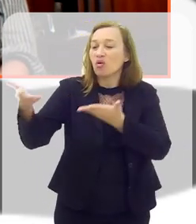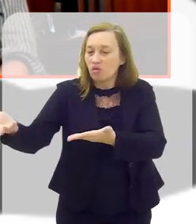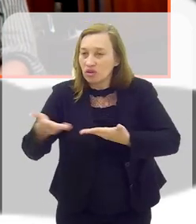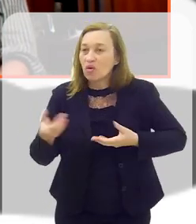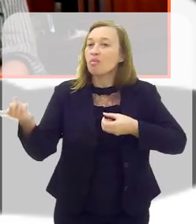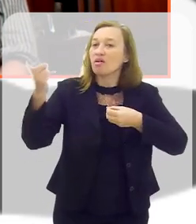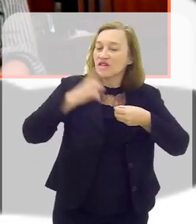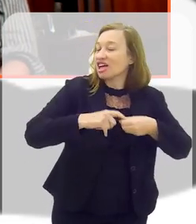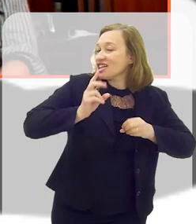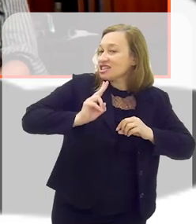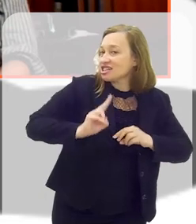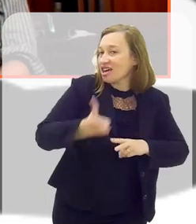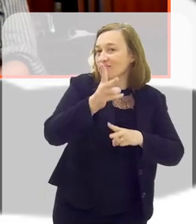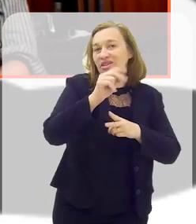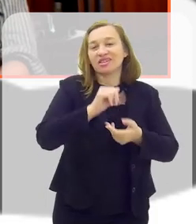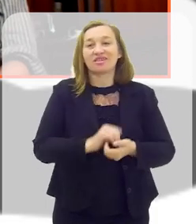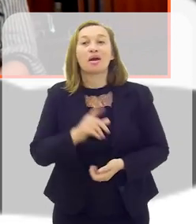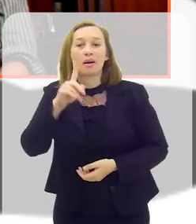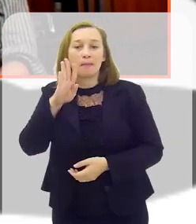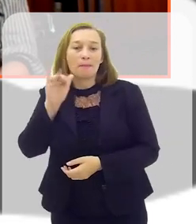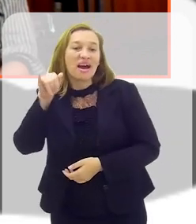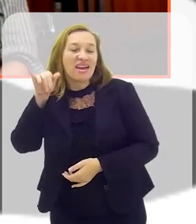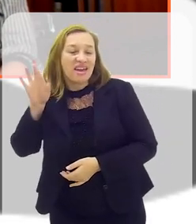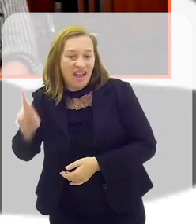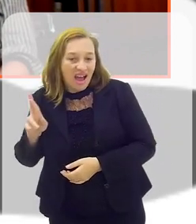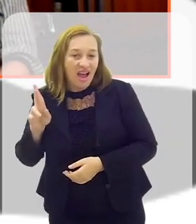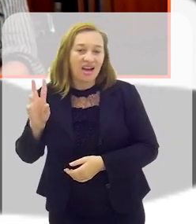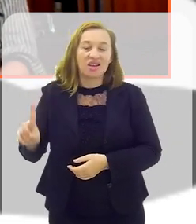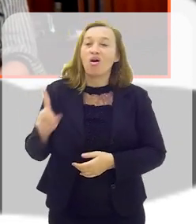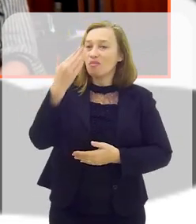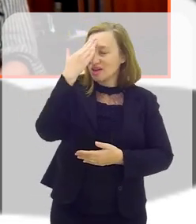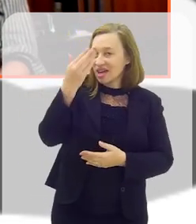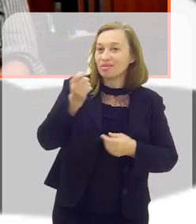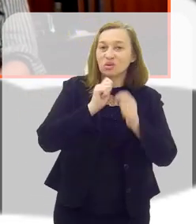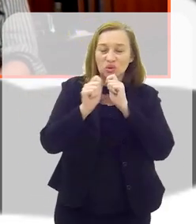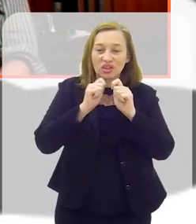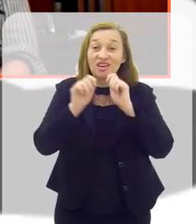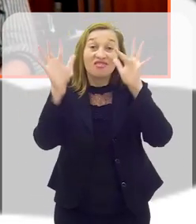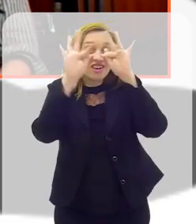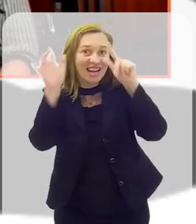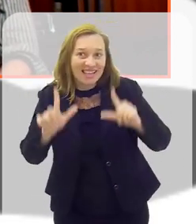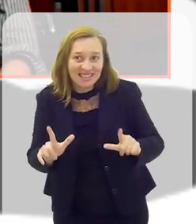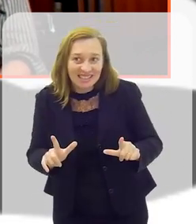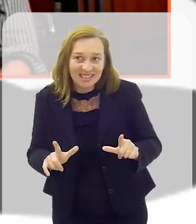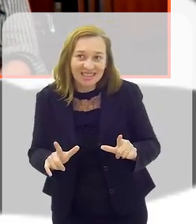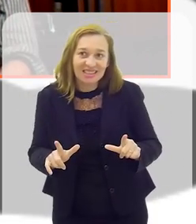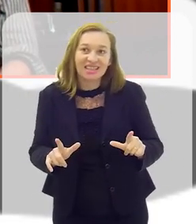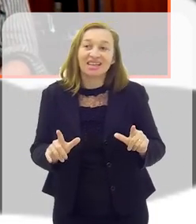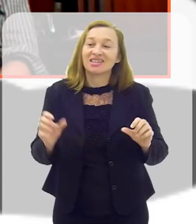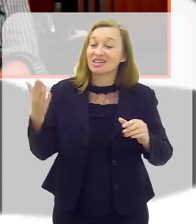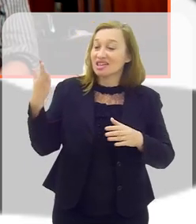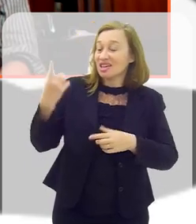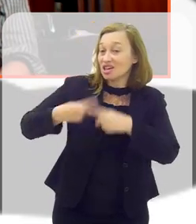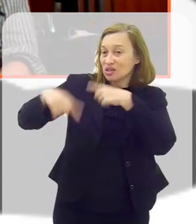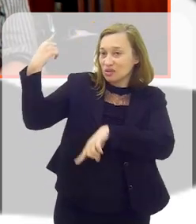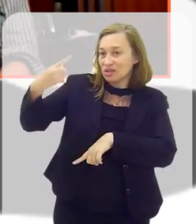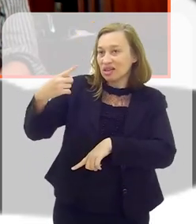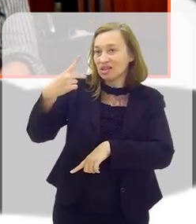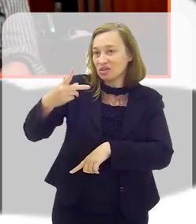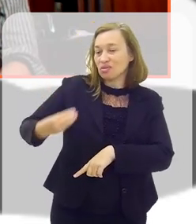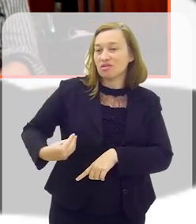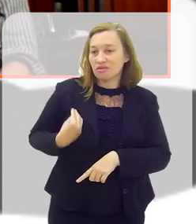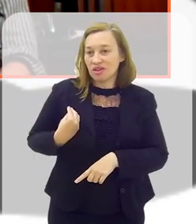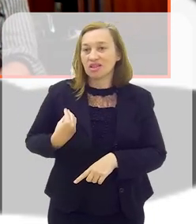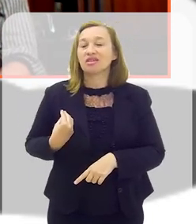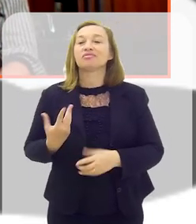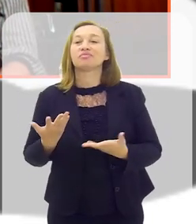convidado para voltar, sempre. Maiar, obrigada pela sua entrevista, felicidade, e muito sucesso nessa